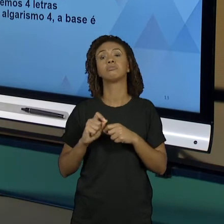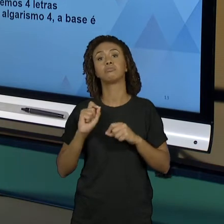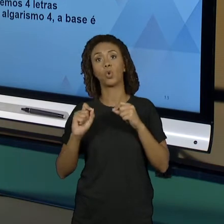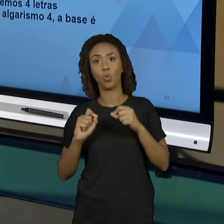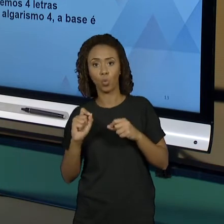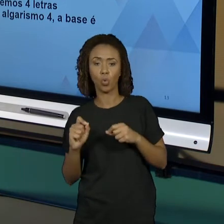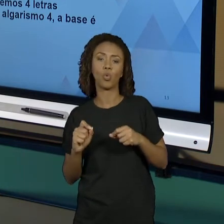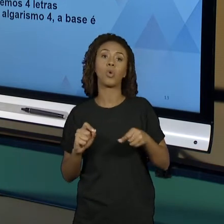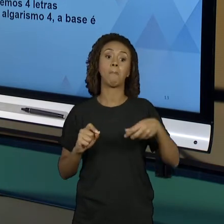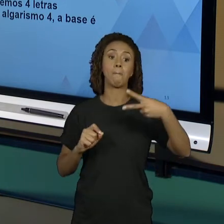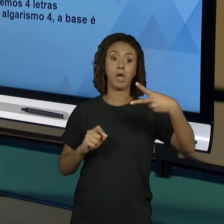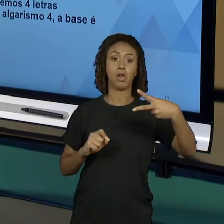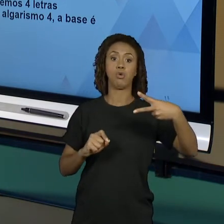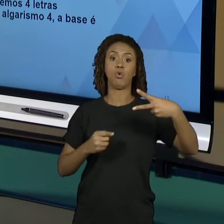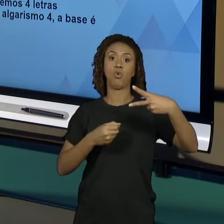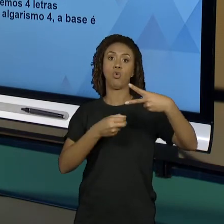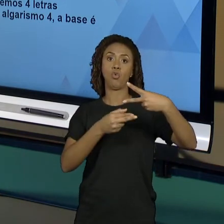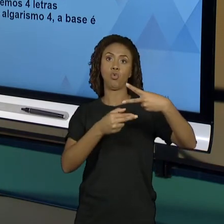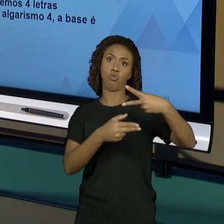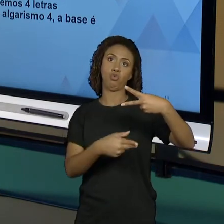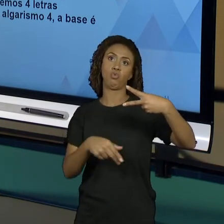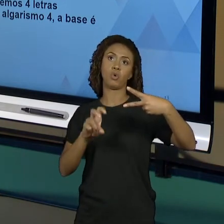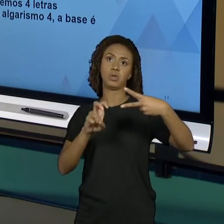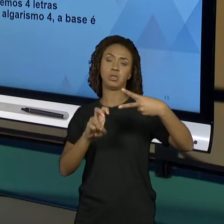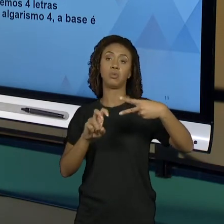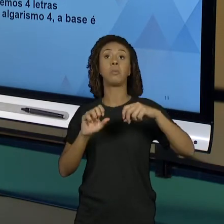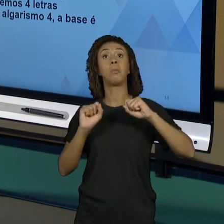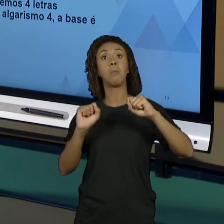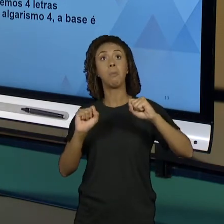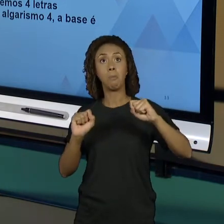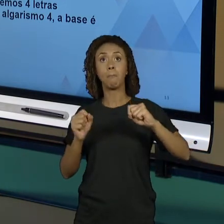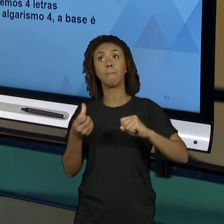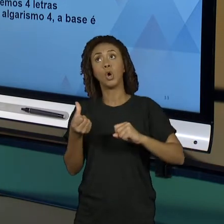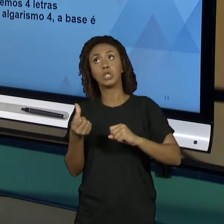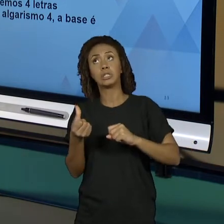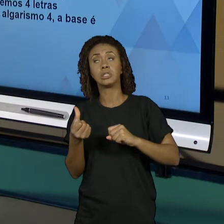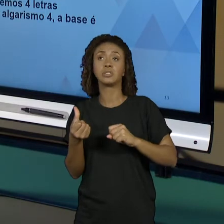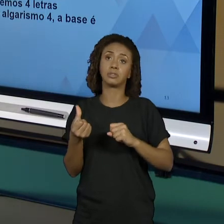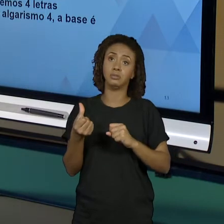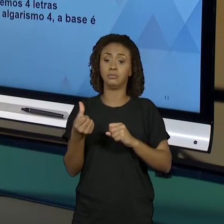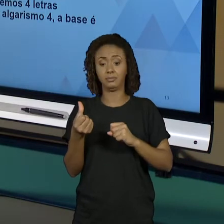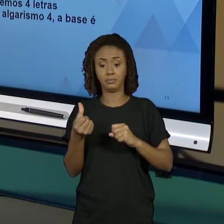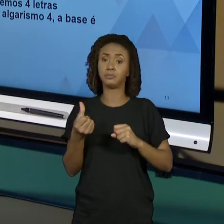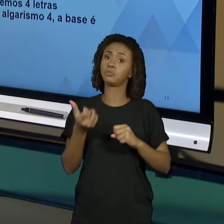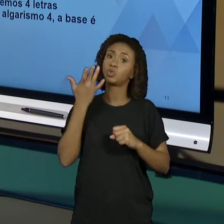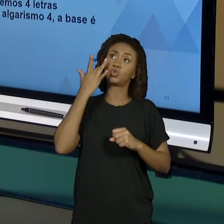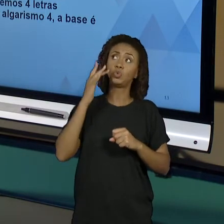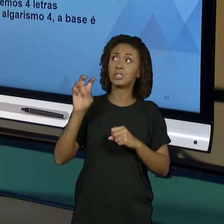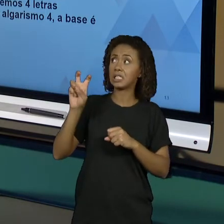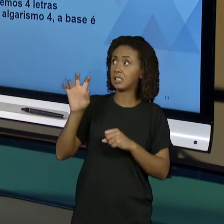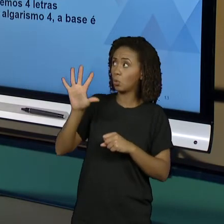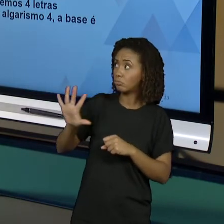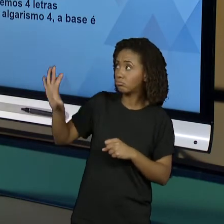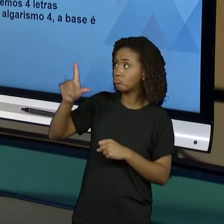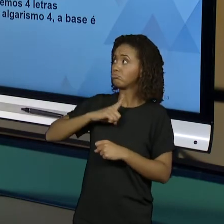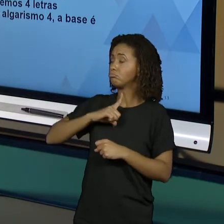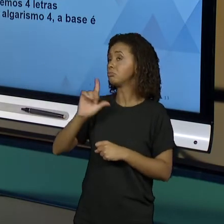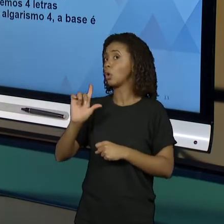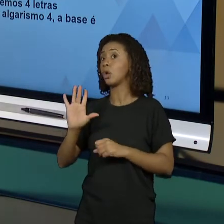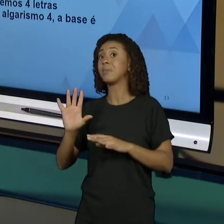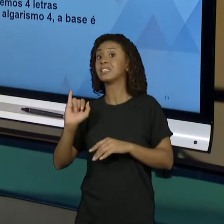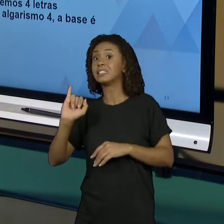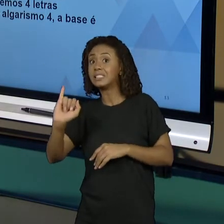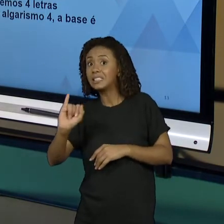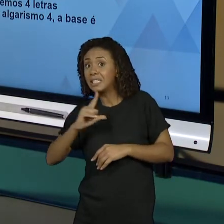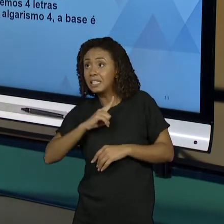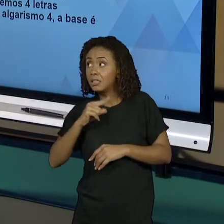o 4 pode aparecer no sistema 5 mas o 5 já não pode não sei se o 5 tá aqui ou não. Mas se aparecer o 4 a base tem